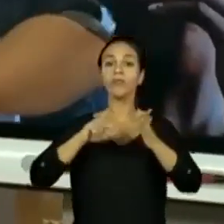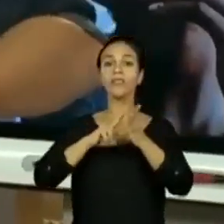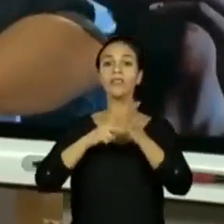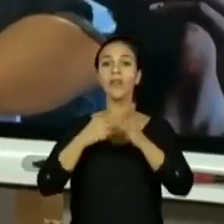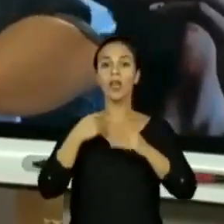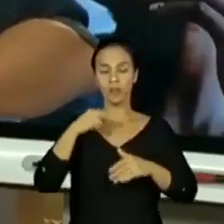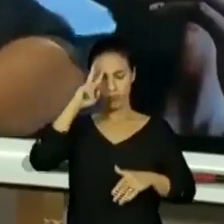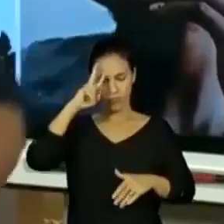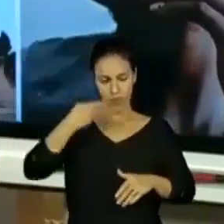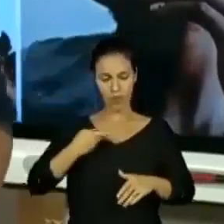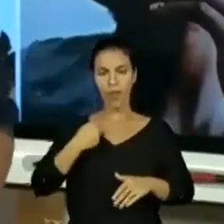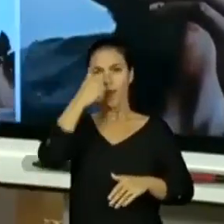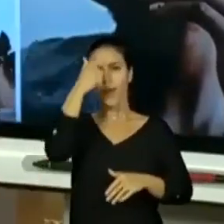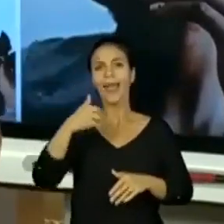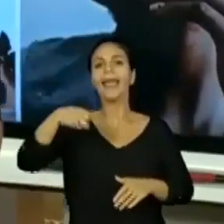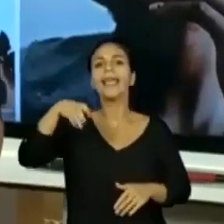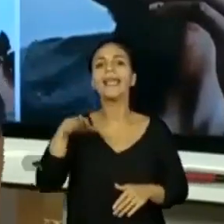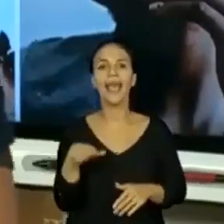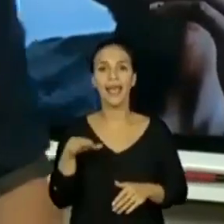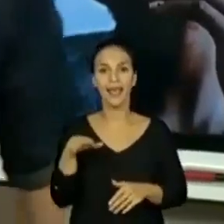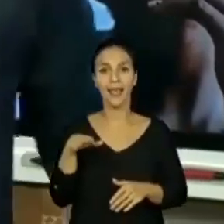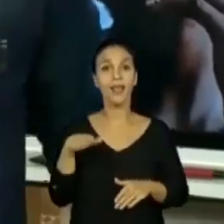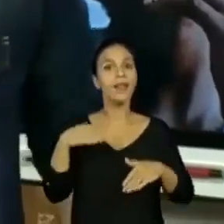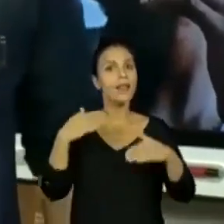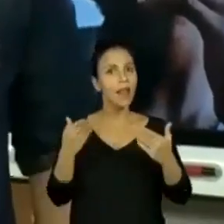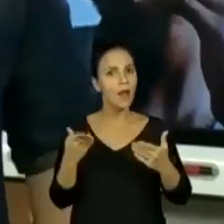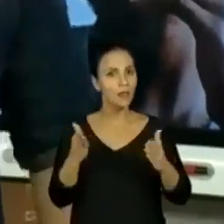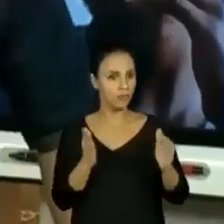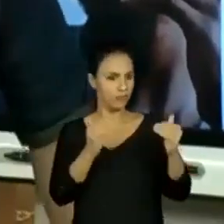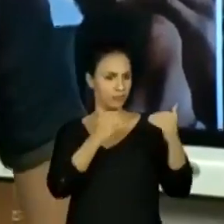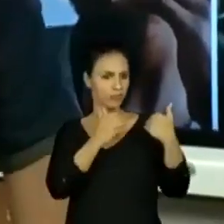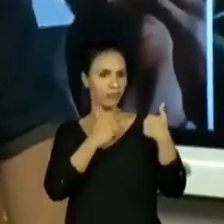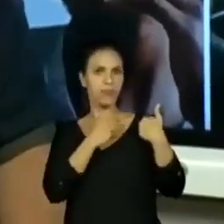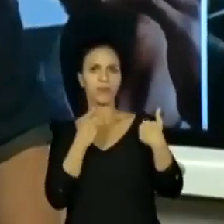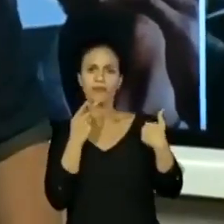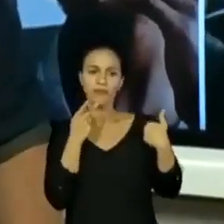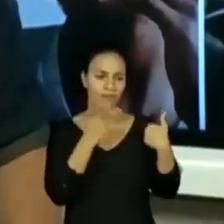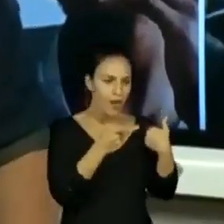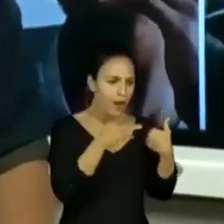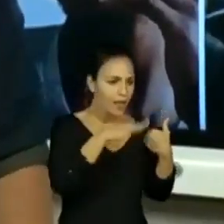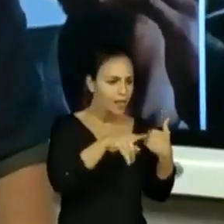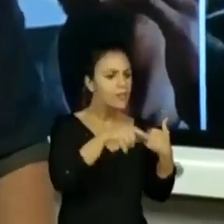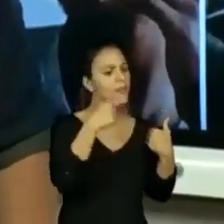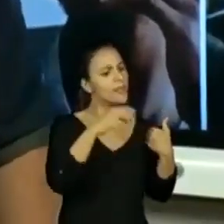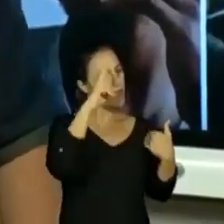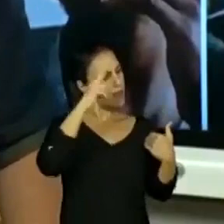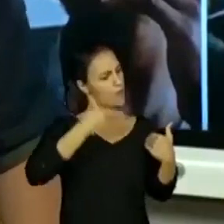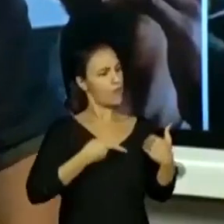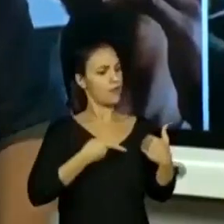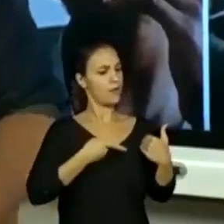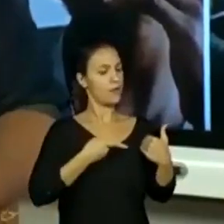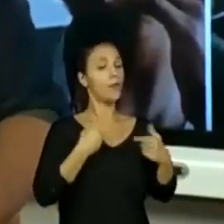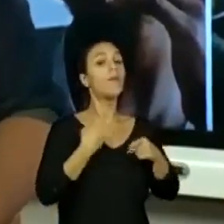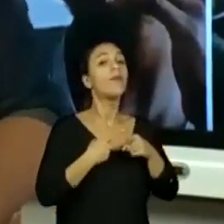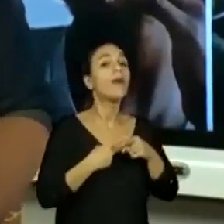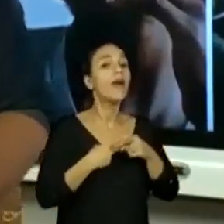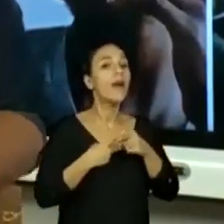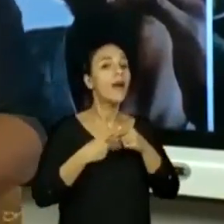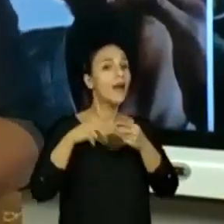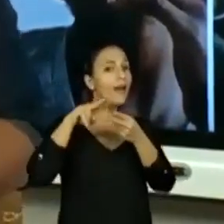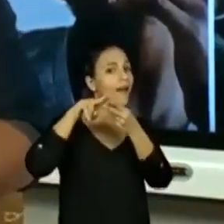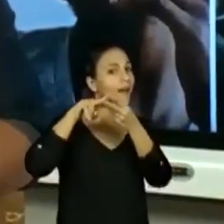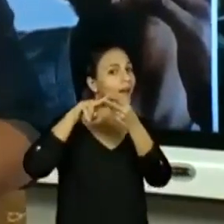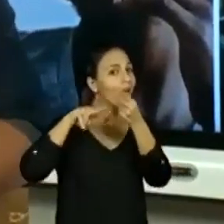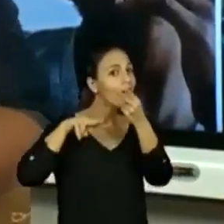se auto-reconhecer. Então, responsáveis, vira para a criança e fala, se reconheça. Afinal, hashtag, sou